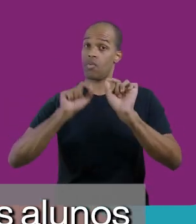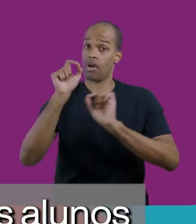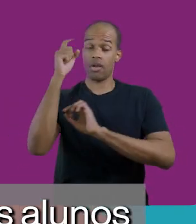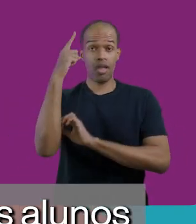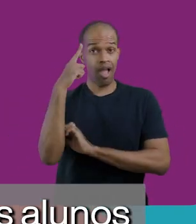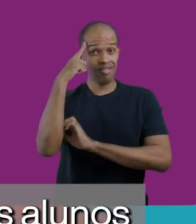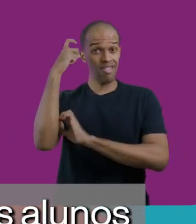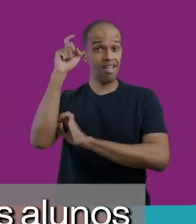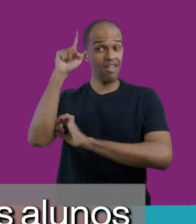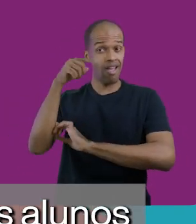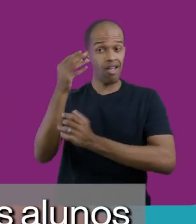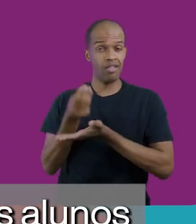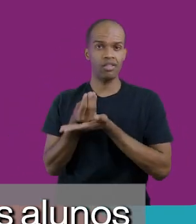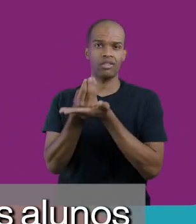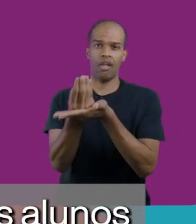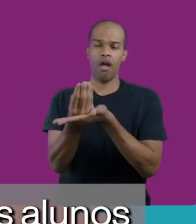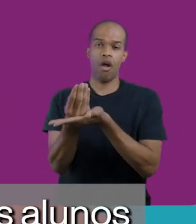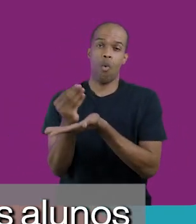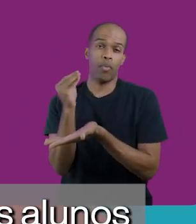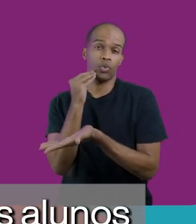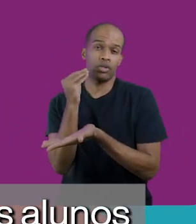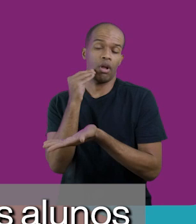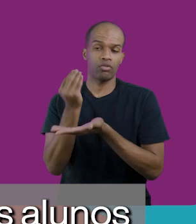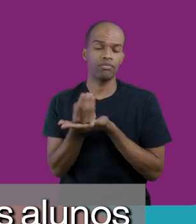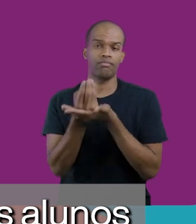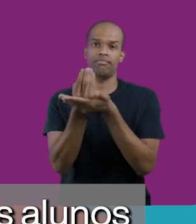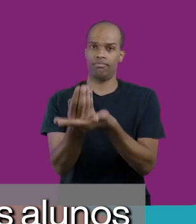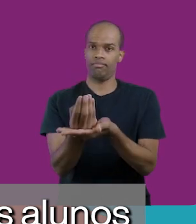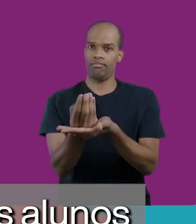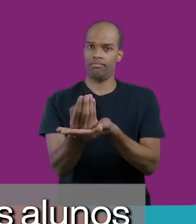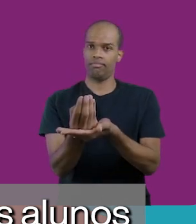ideia era oferecer oportunidades